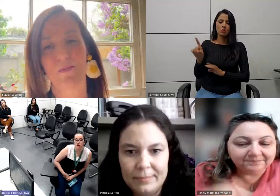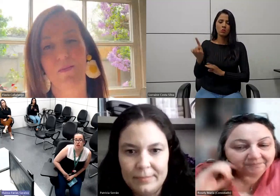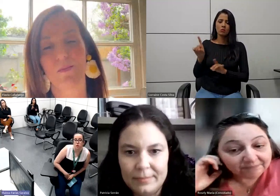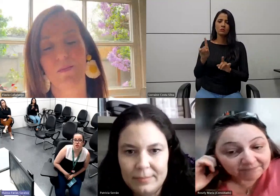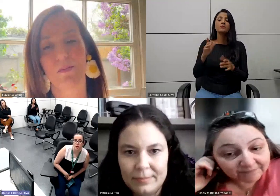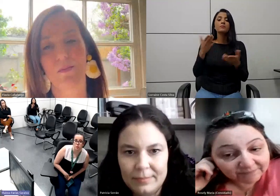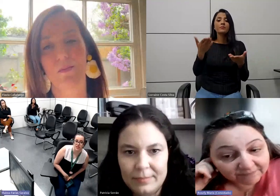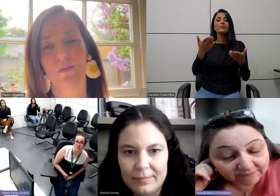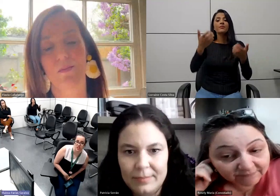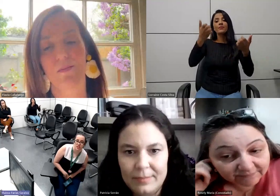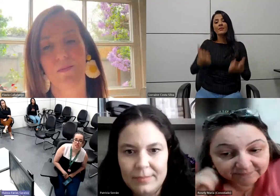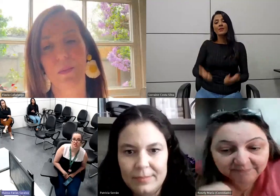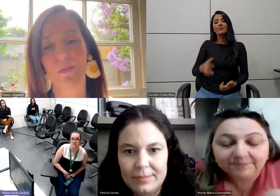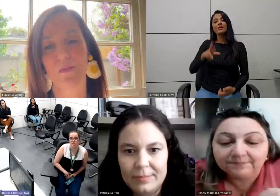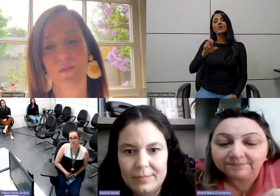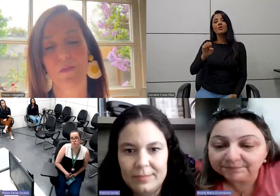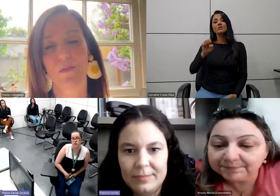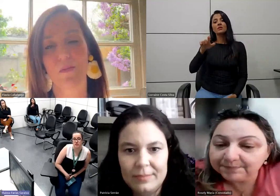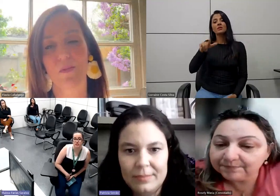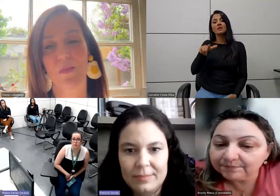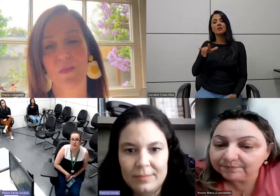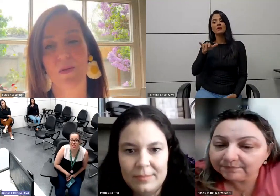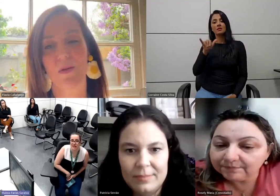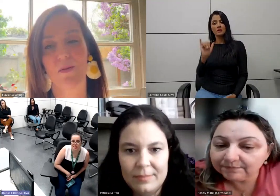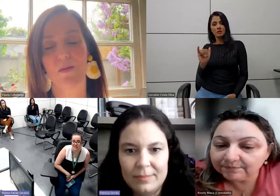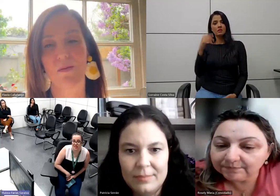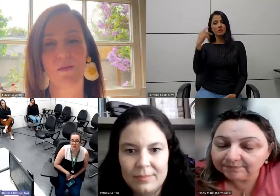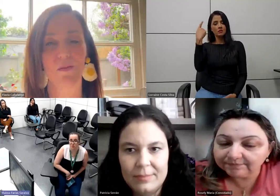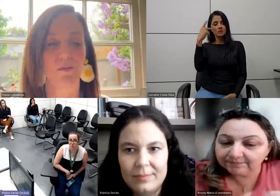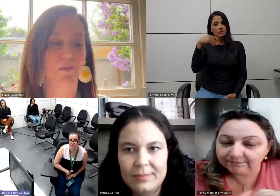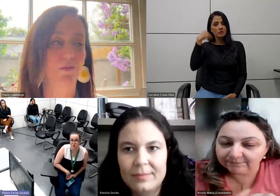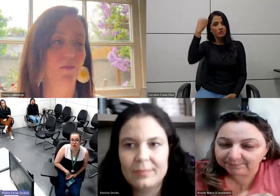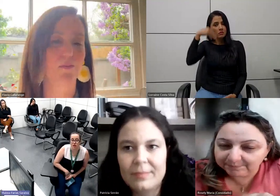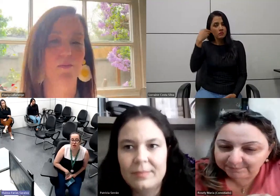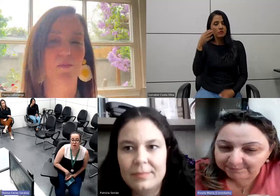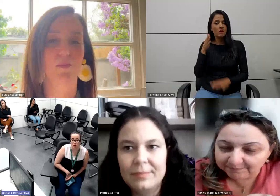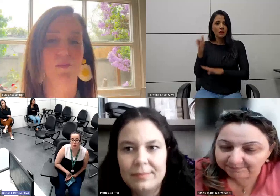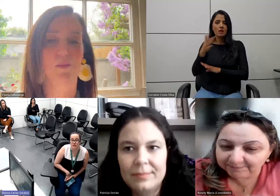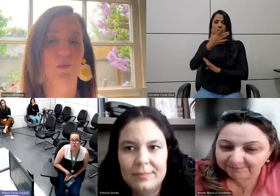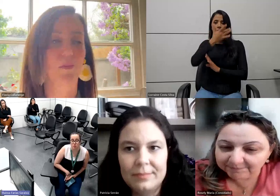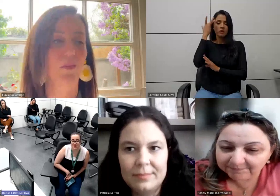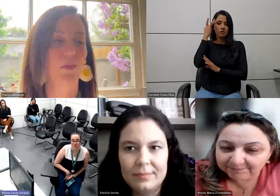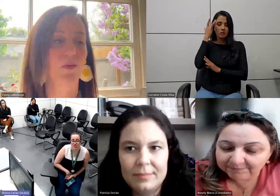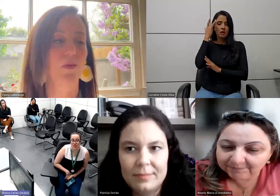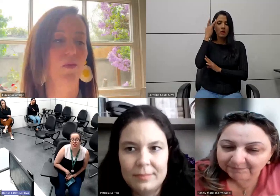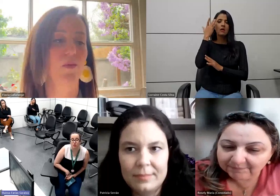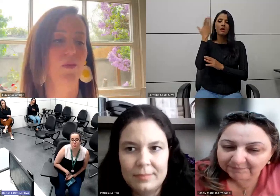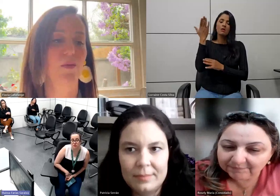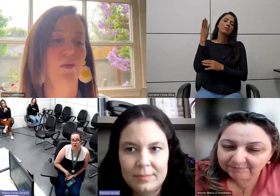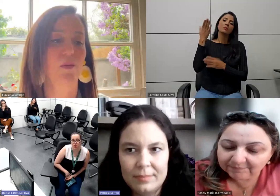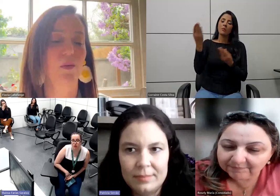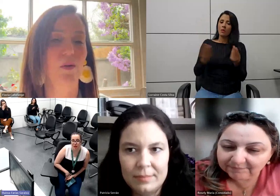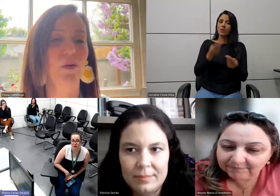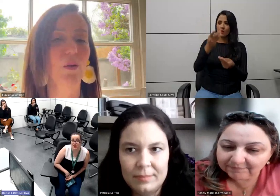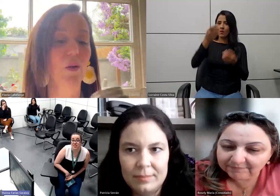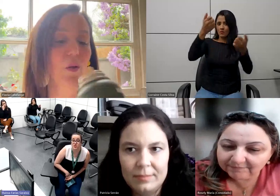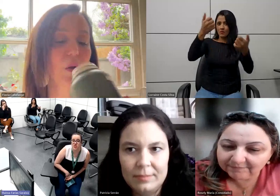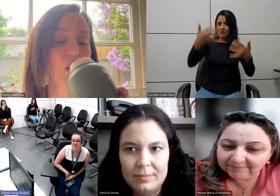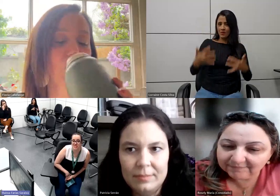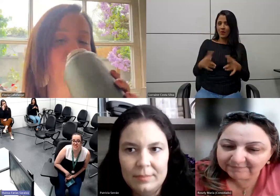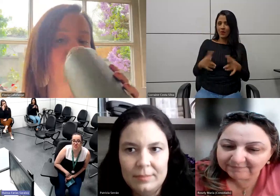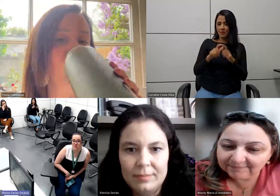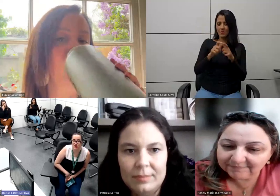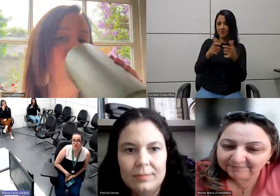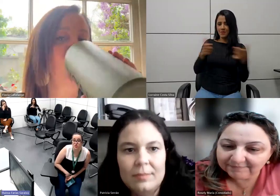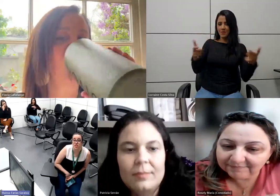Roseli, fala um pouquinho para a gente dessa sua experiência e com o pessoal, principalmente, como você falou, a maioria